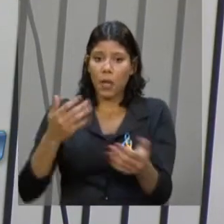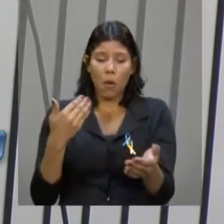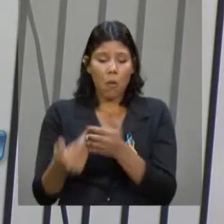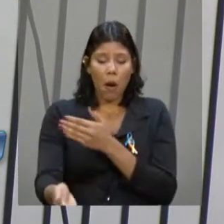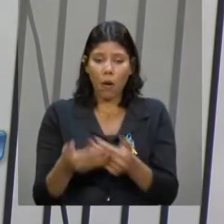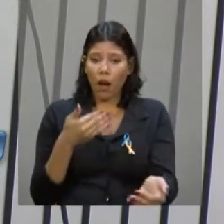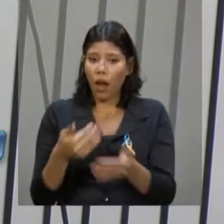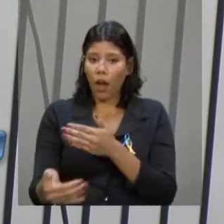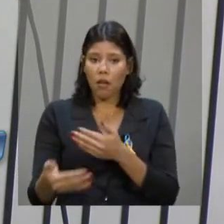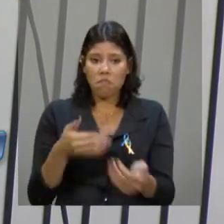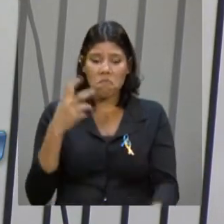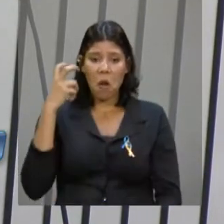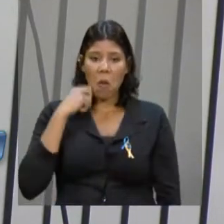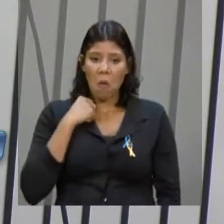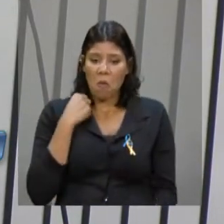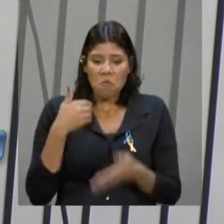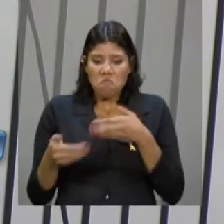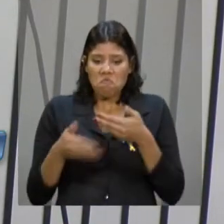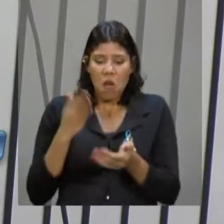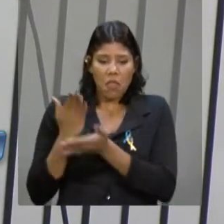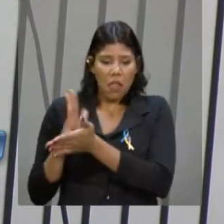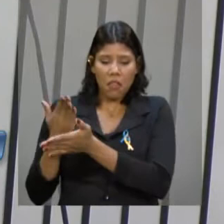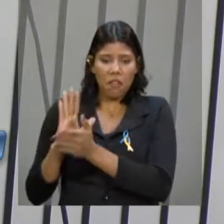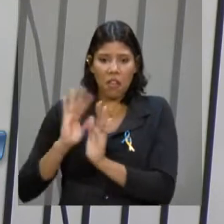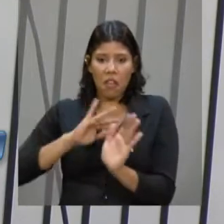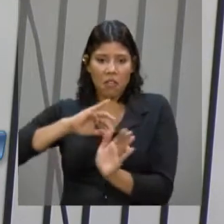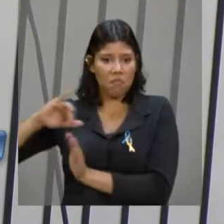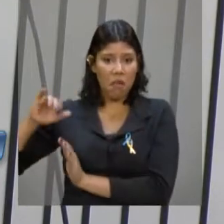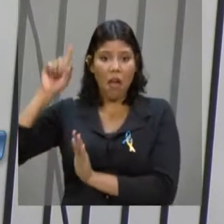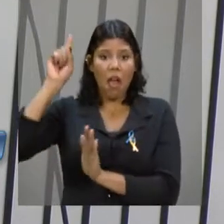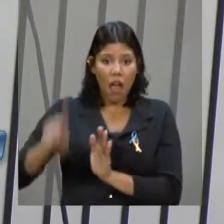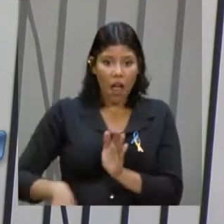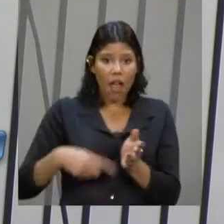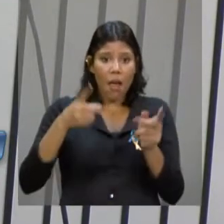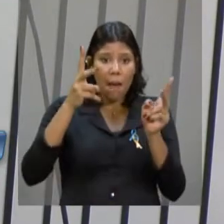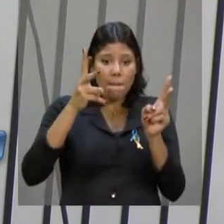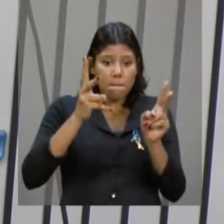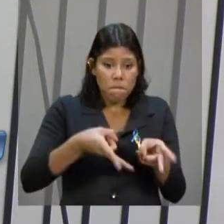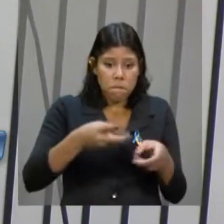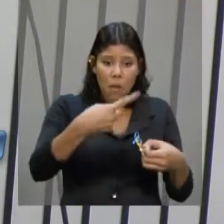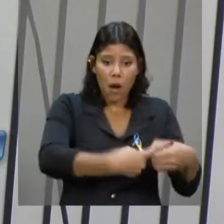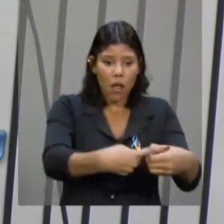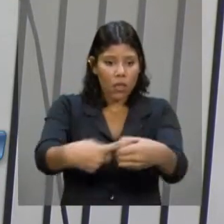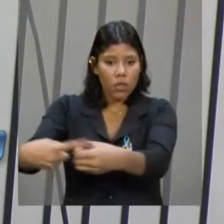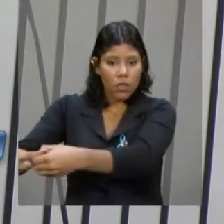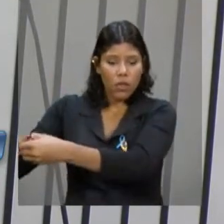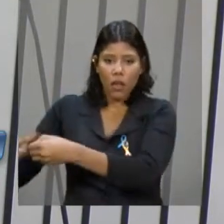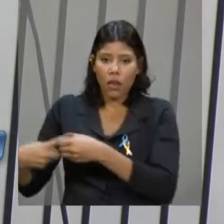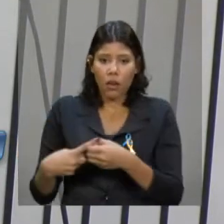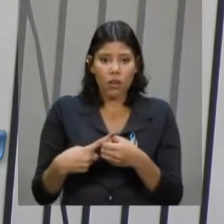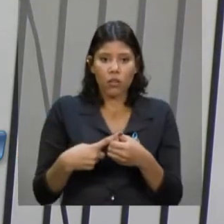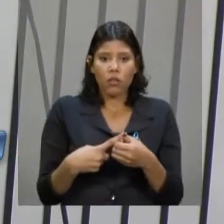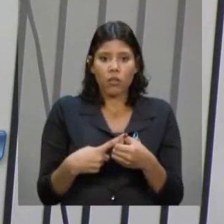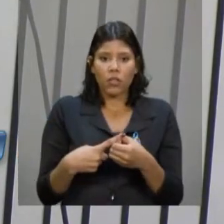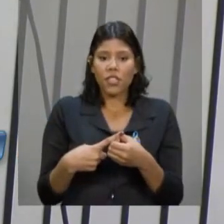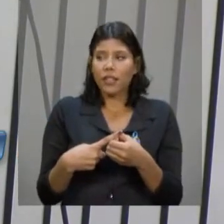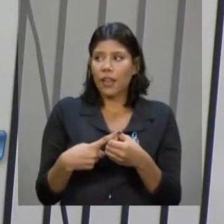E nós achamos que uma empresa que quer lucro vai manter uma agência que não dá lucro? É claro que ela vai fechar.